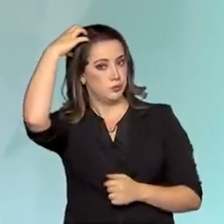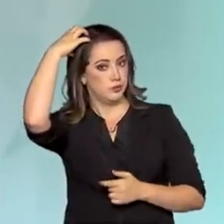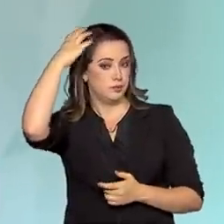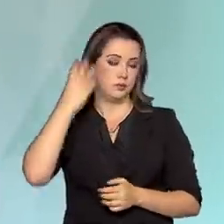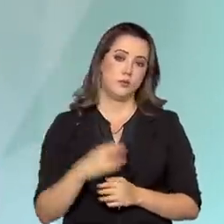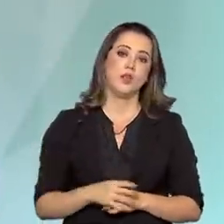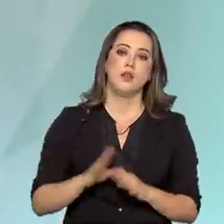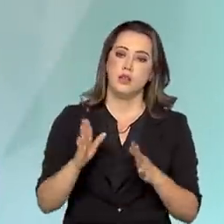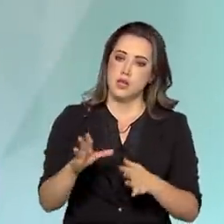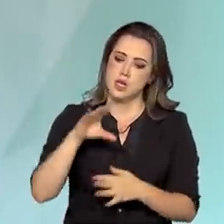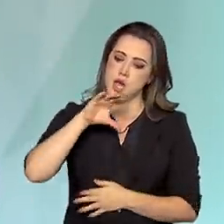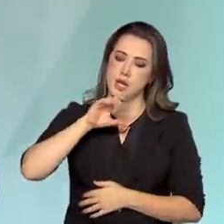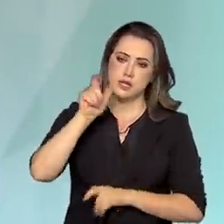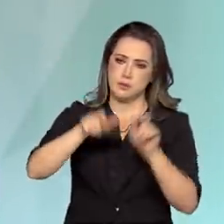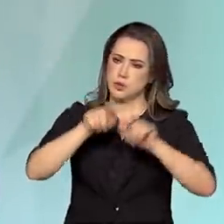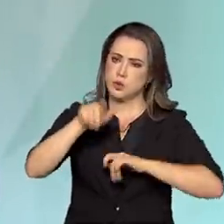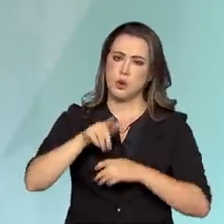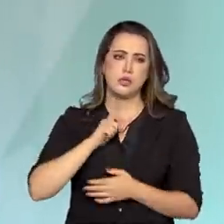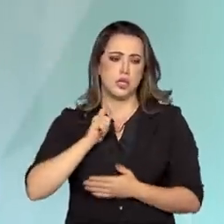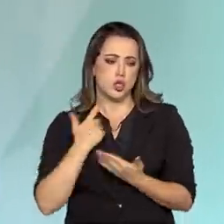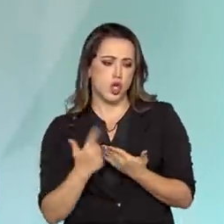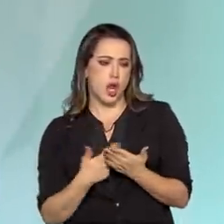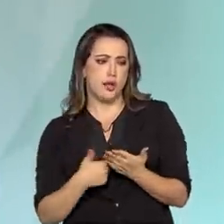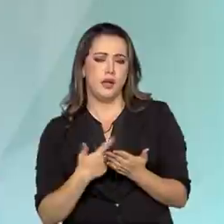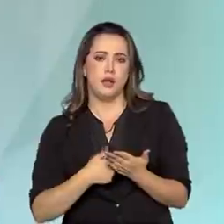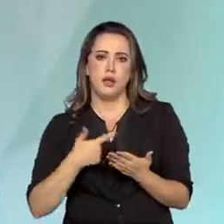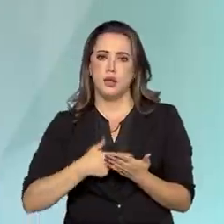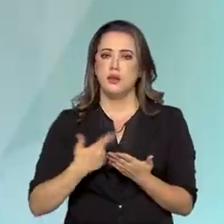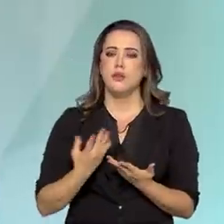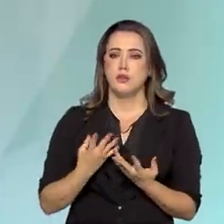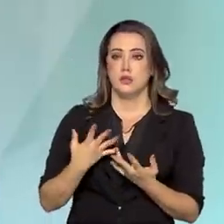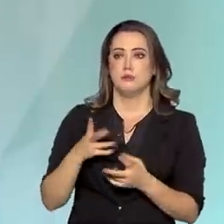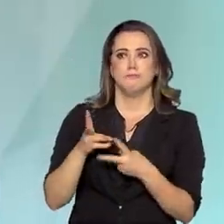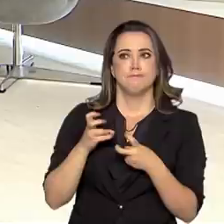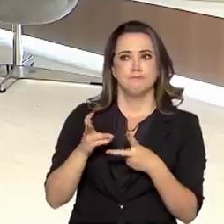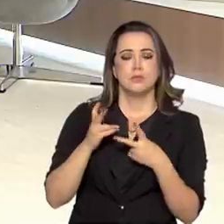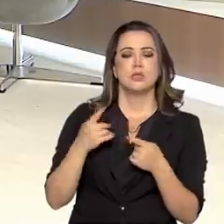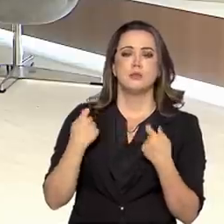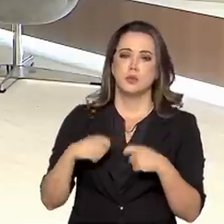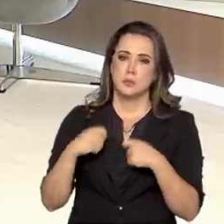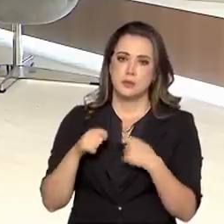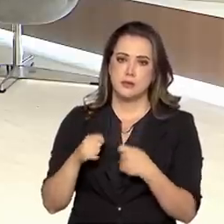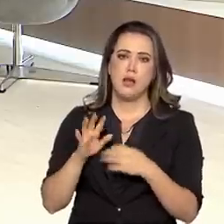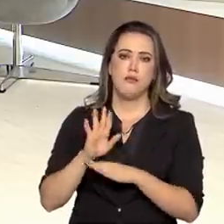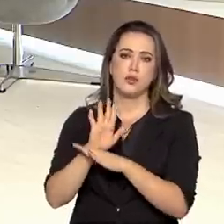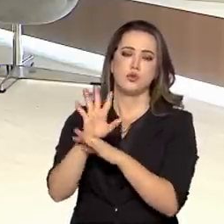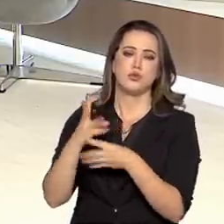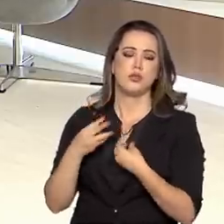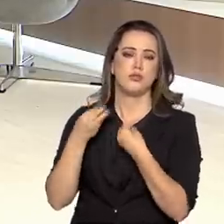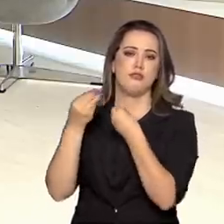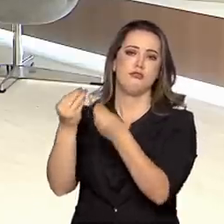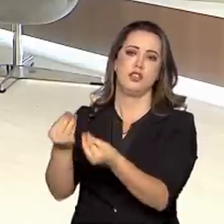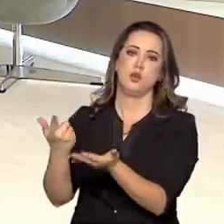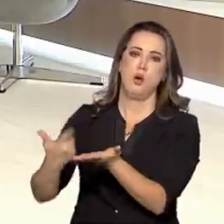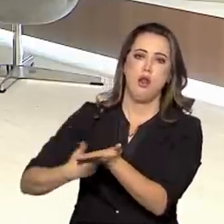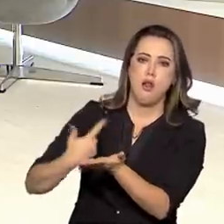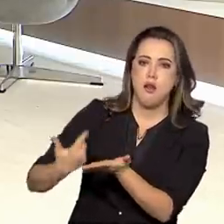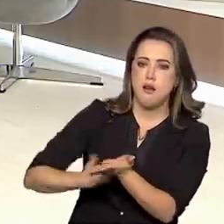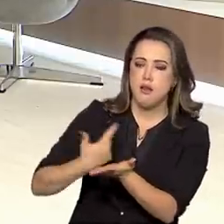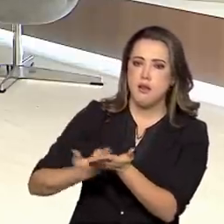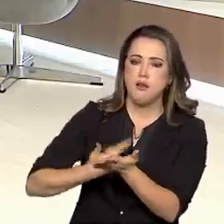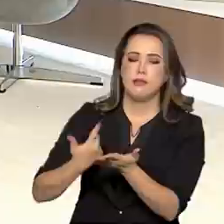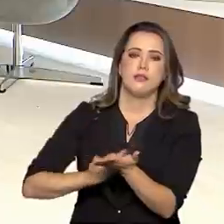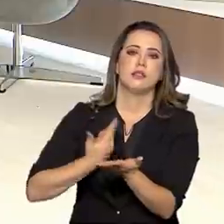se sensibilizaram, inclusive personalidades da Europa se sensibilizaram com a destruição de Lisboa, isso foi pauta de muitos